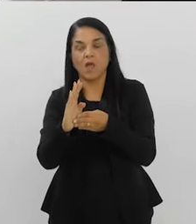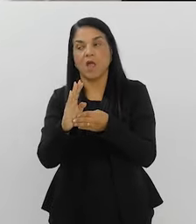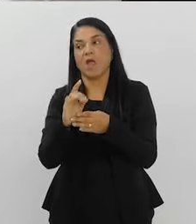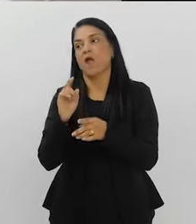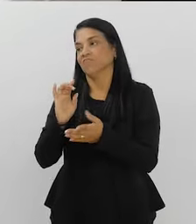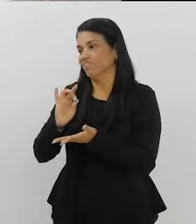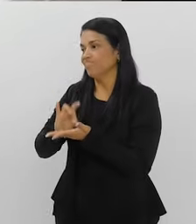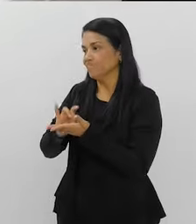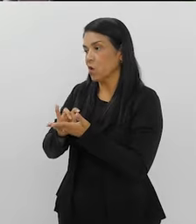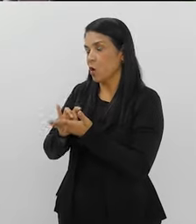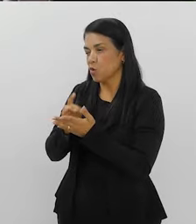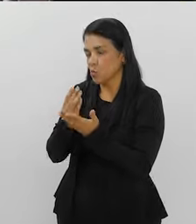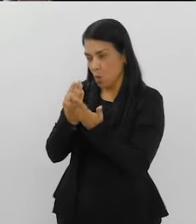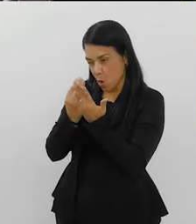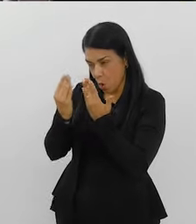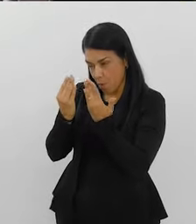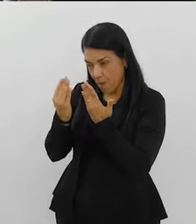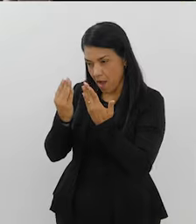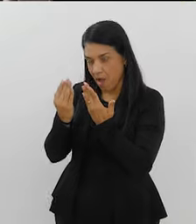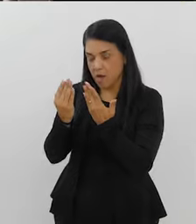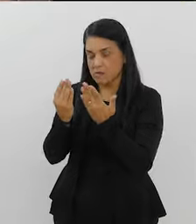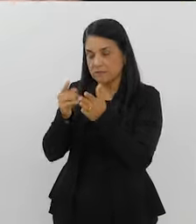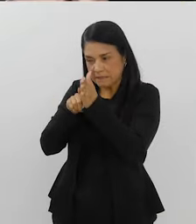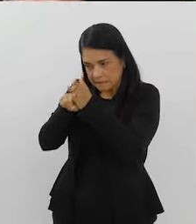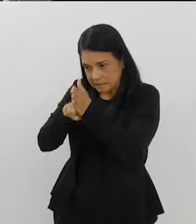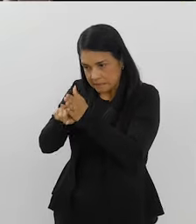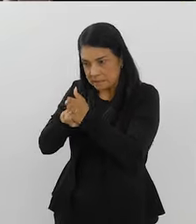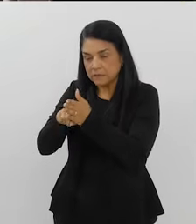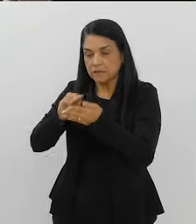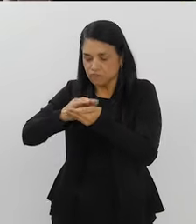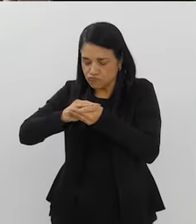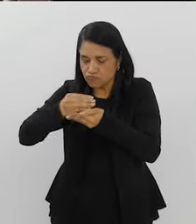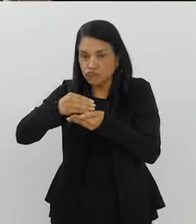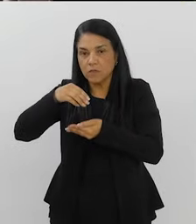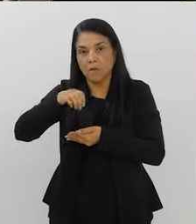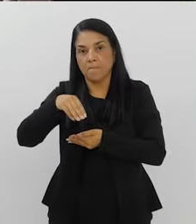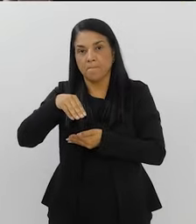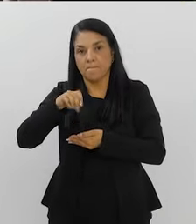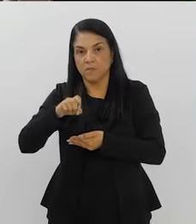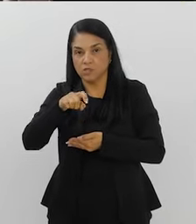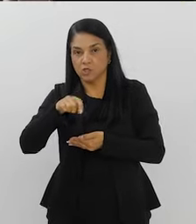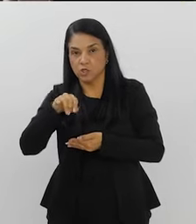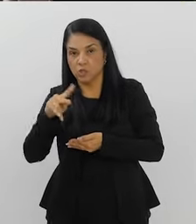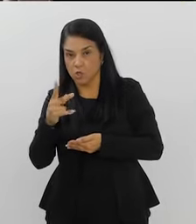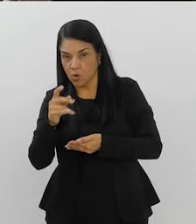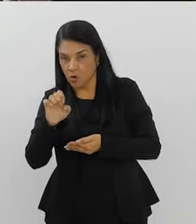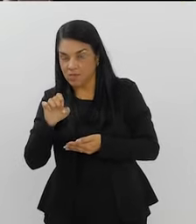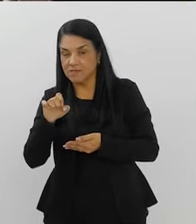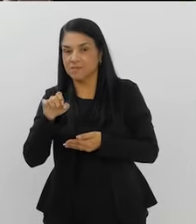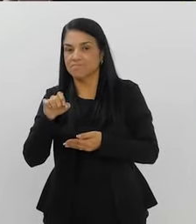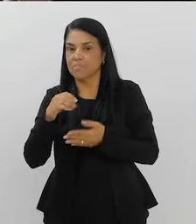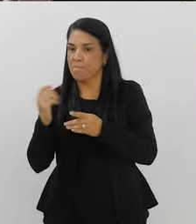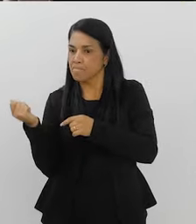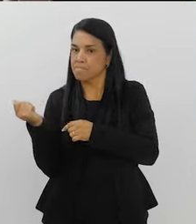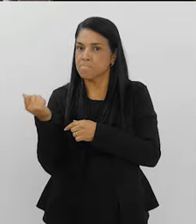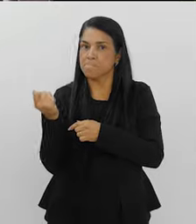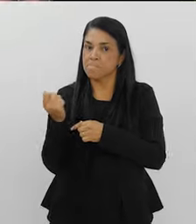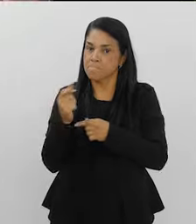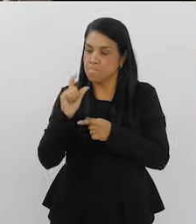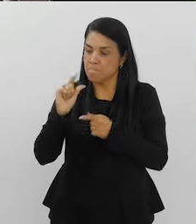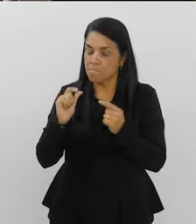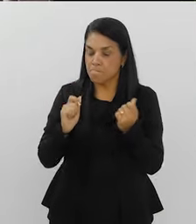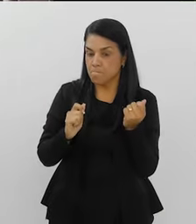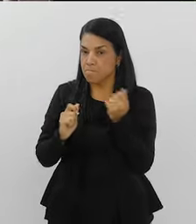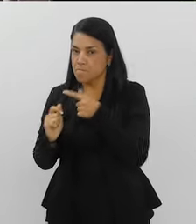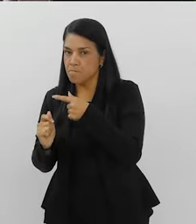com esses outros organismos, que foram os mexilhões e os peixes, foi uma concentração bem maior. E isso foi ter